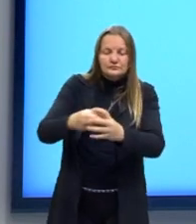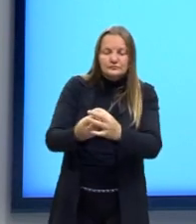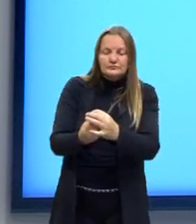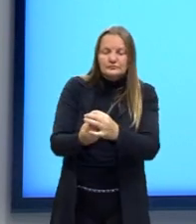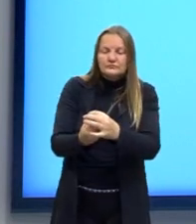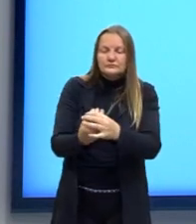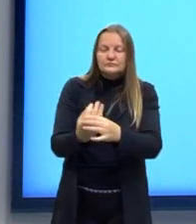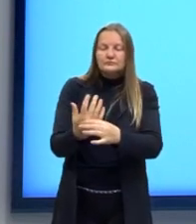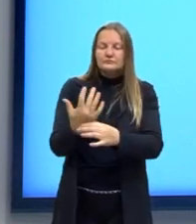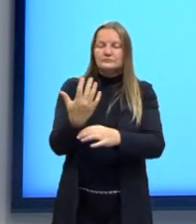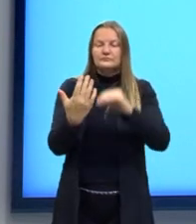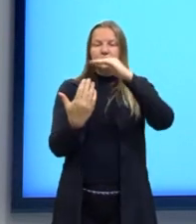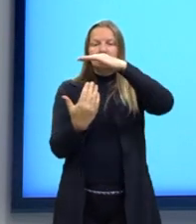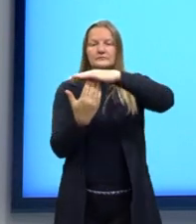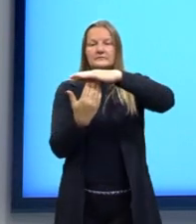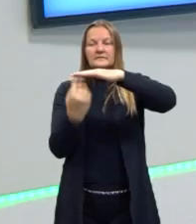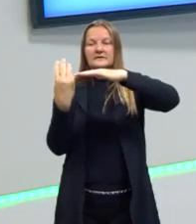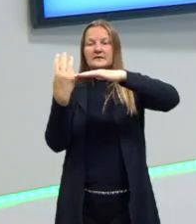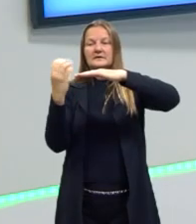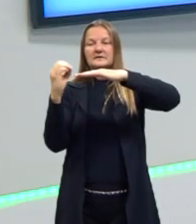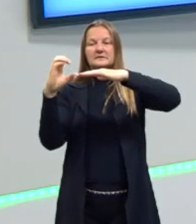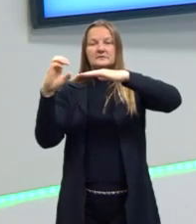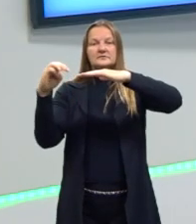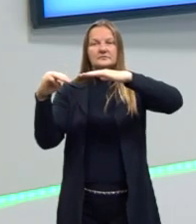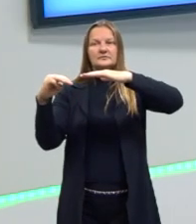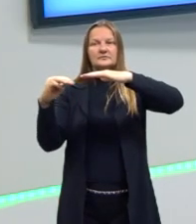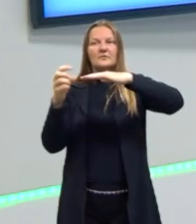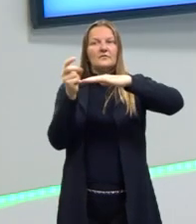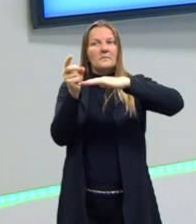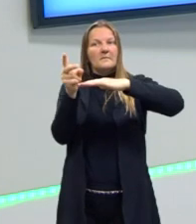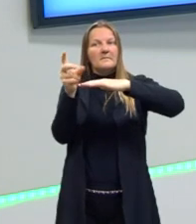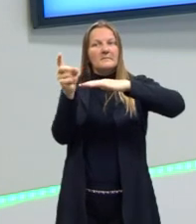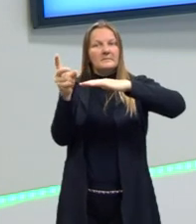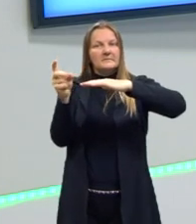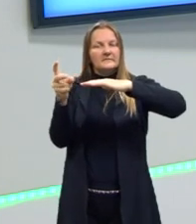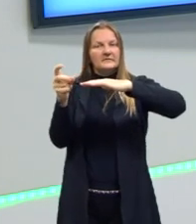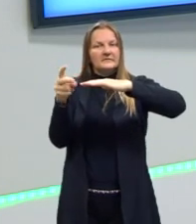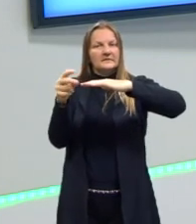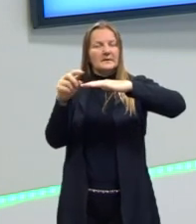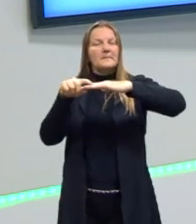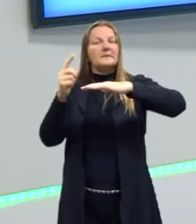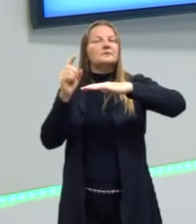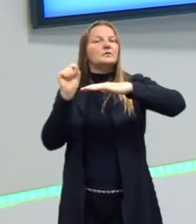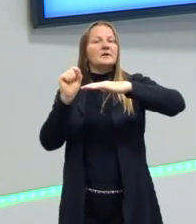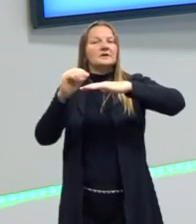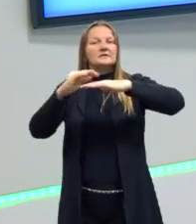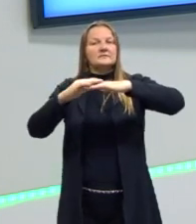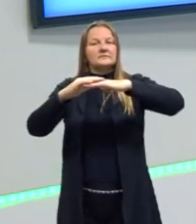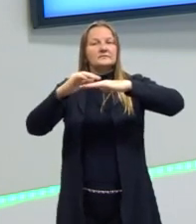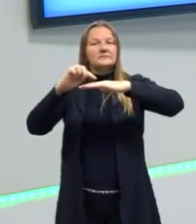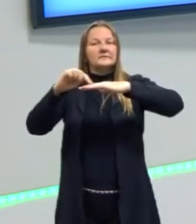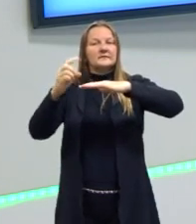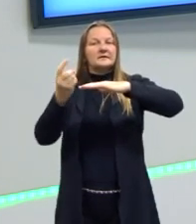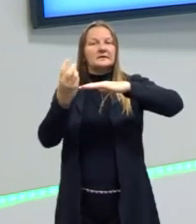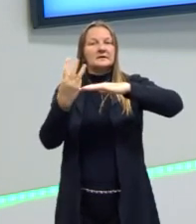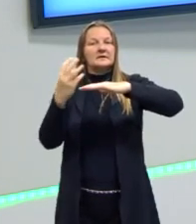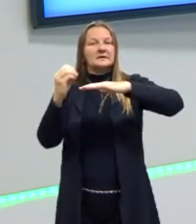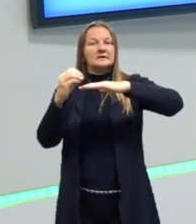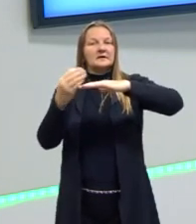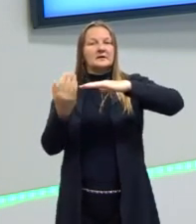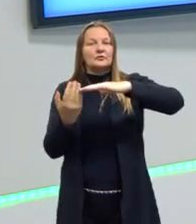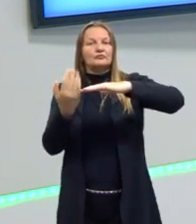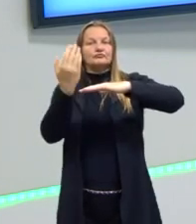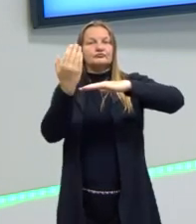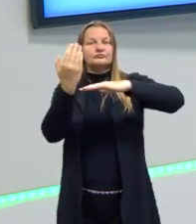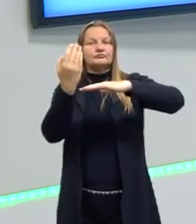à venda quando elas atingem 30 centímetros. Mas a gente vai buscar aqui descobrir quanto tempo ela leva para chegar